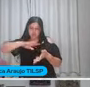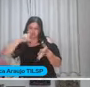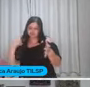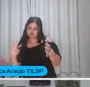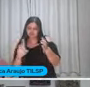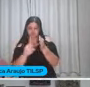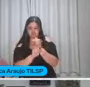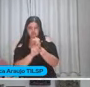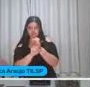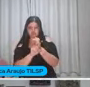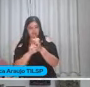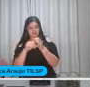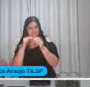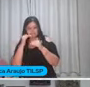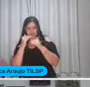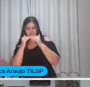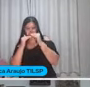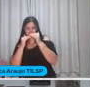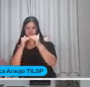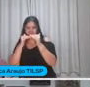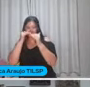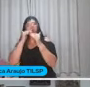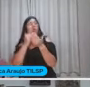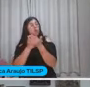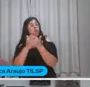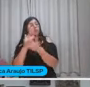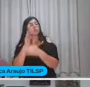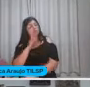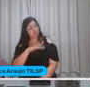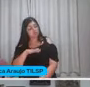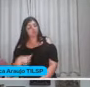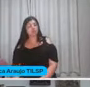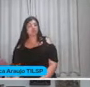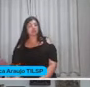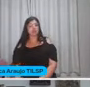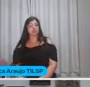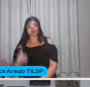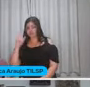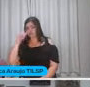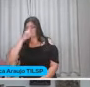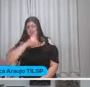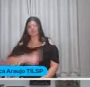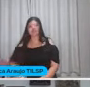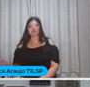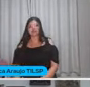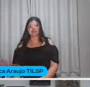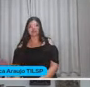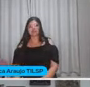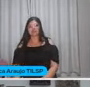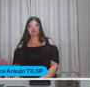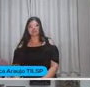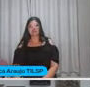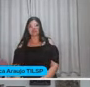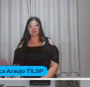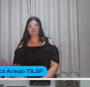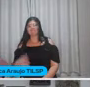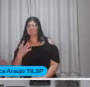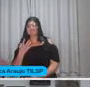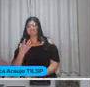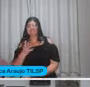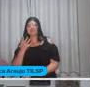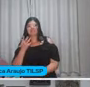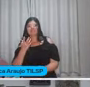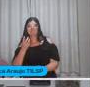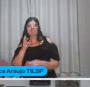É um passo a passo Que tem que começar Desde criança Senão é mais difícil Quando as crianças Já estão arraigadas Desde